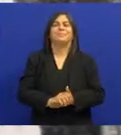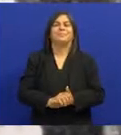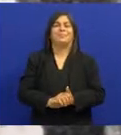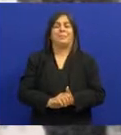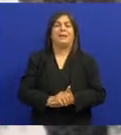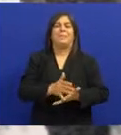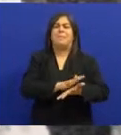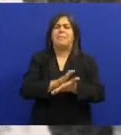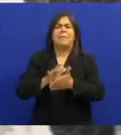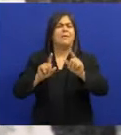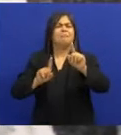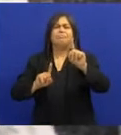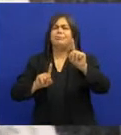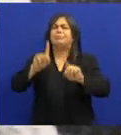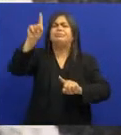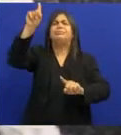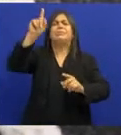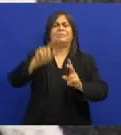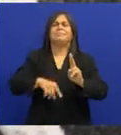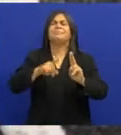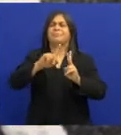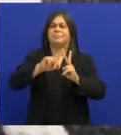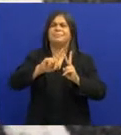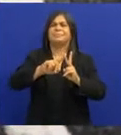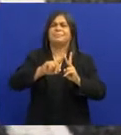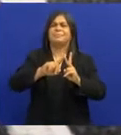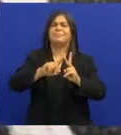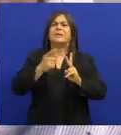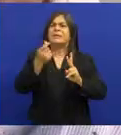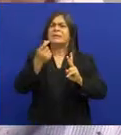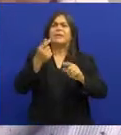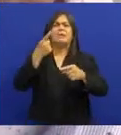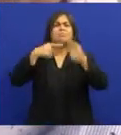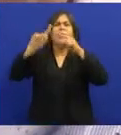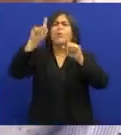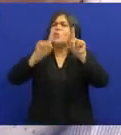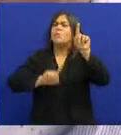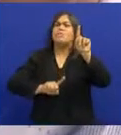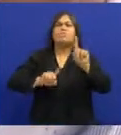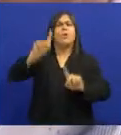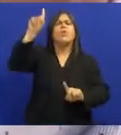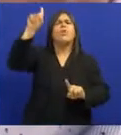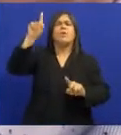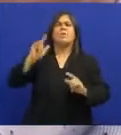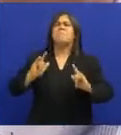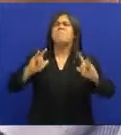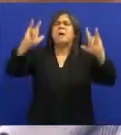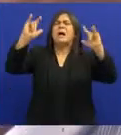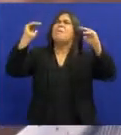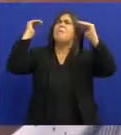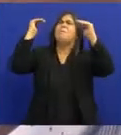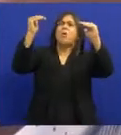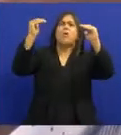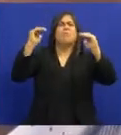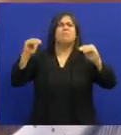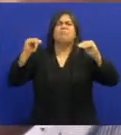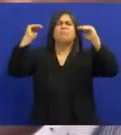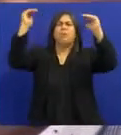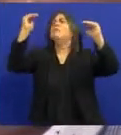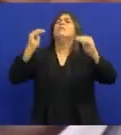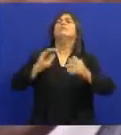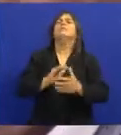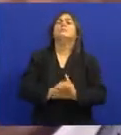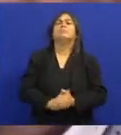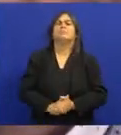Tanto do ponto de vista Da carreira Como do ponto de vista Financeiro Chegou a ter apartamento De cobertura